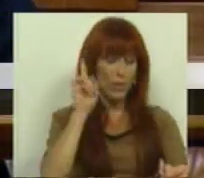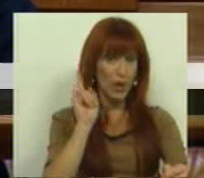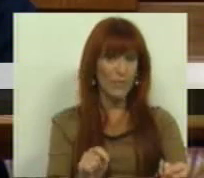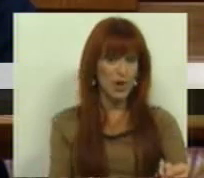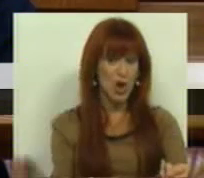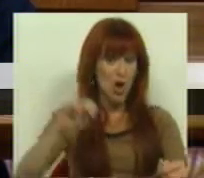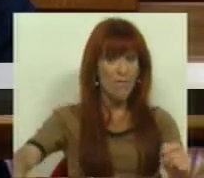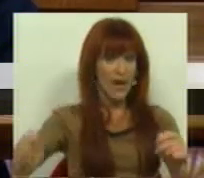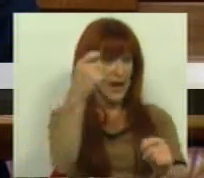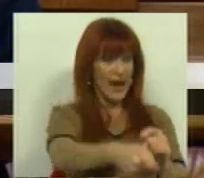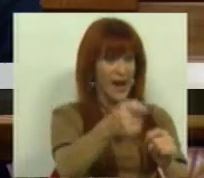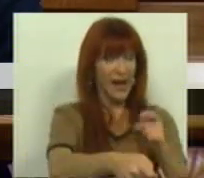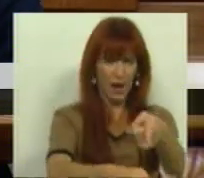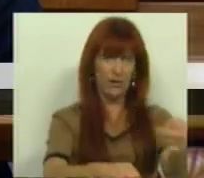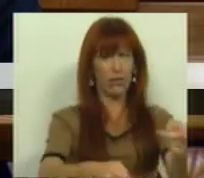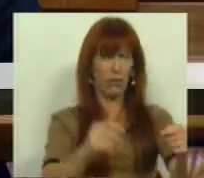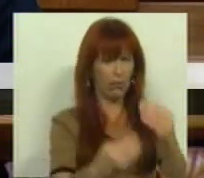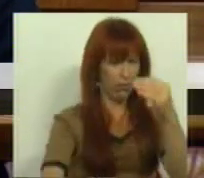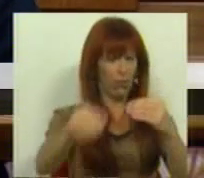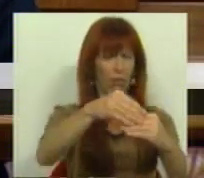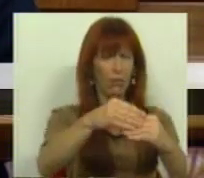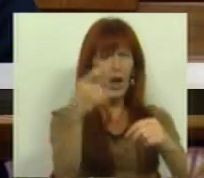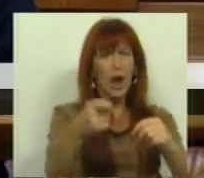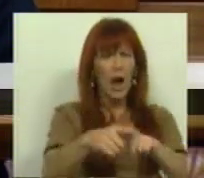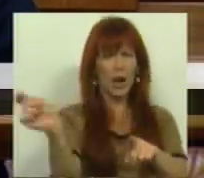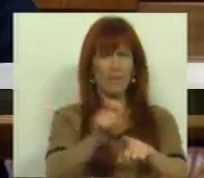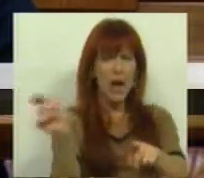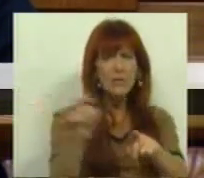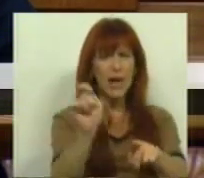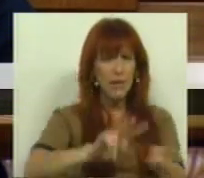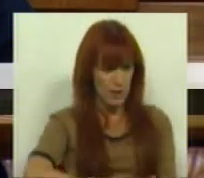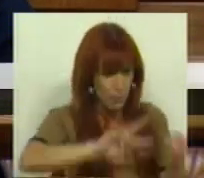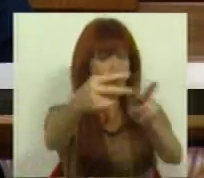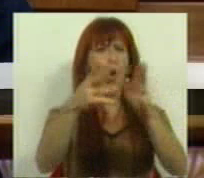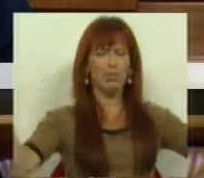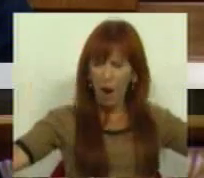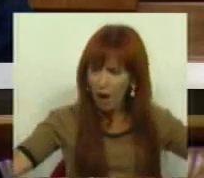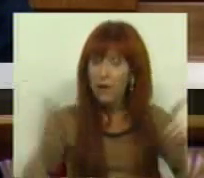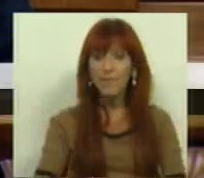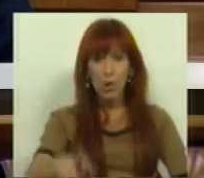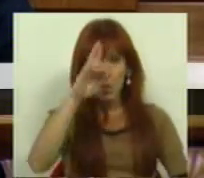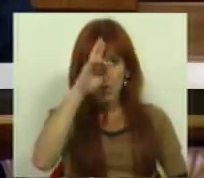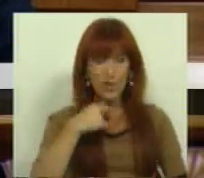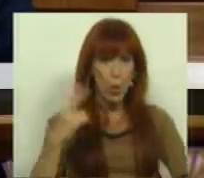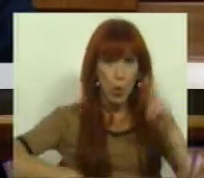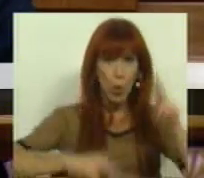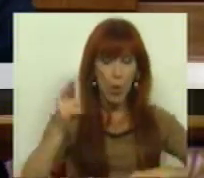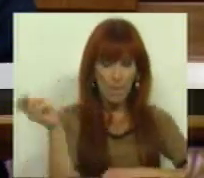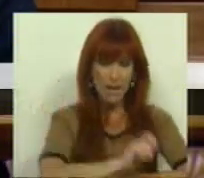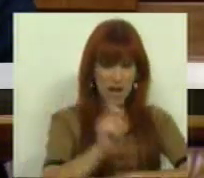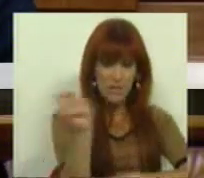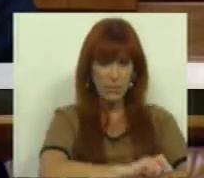valor da nova renda que se somam à renda mensal atualizada, num esforço financeiro